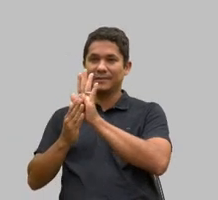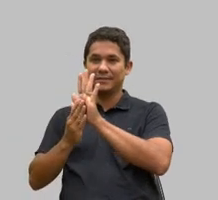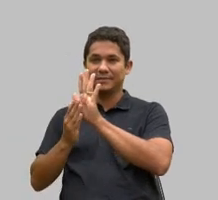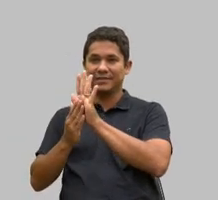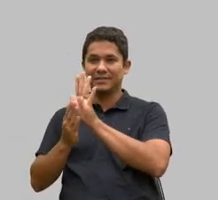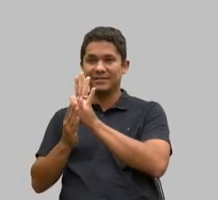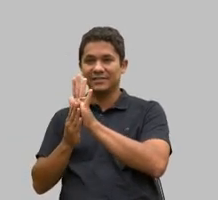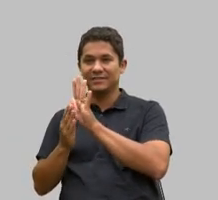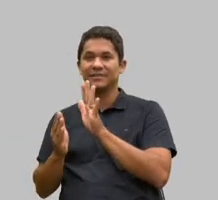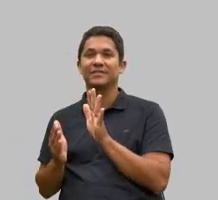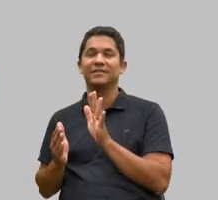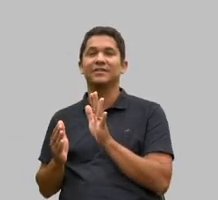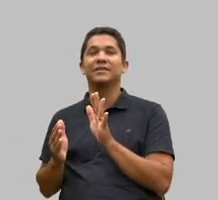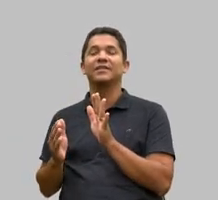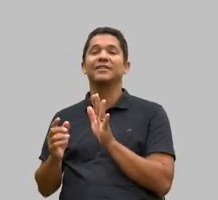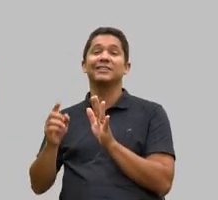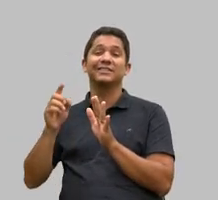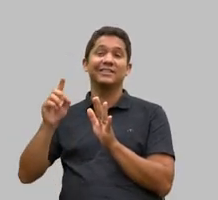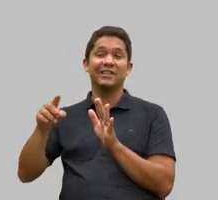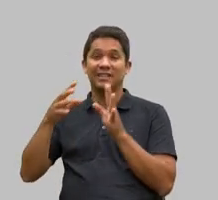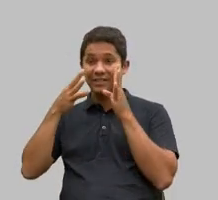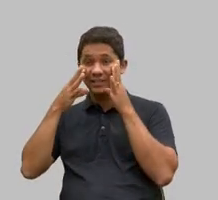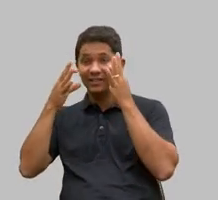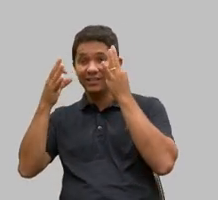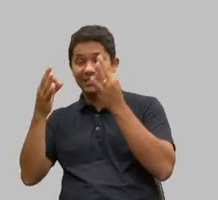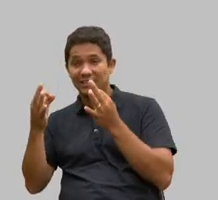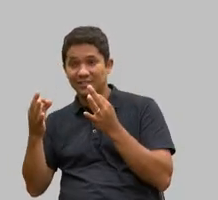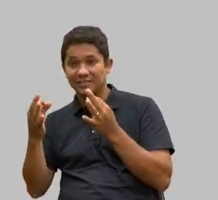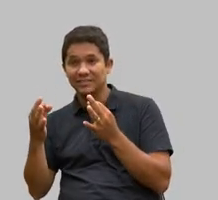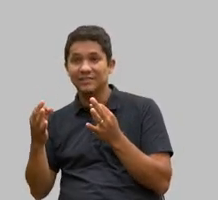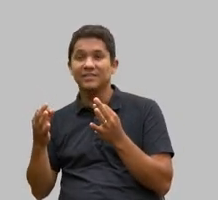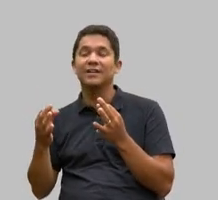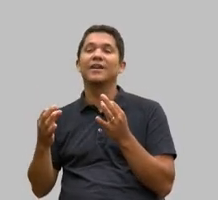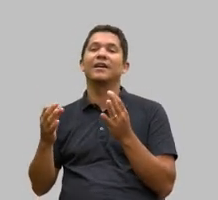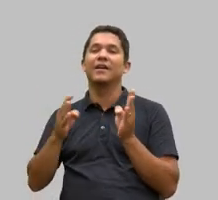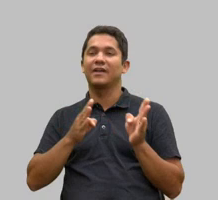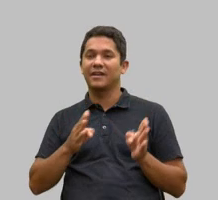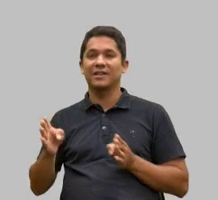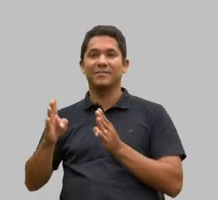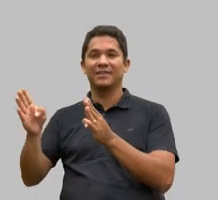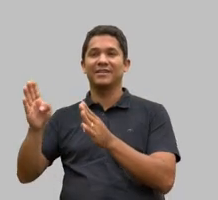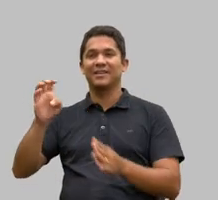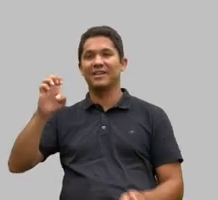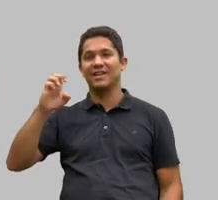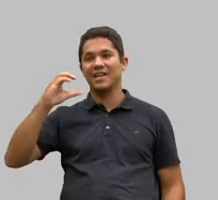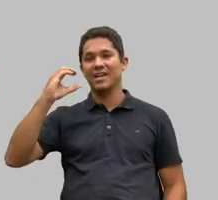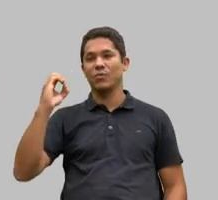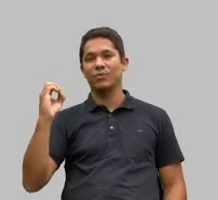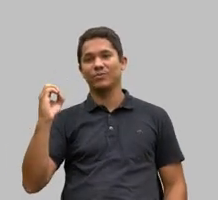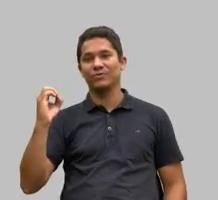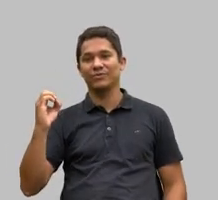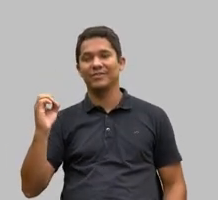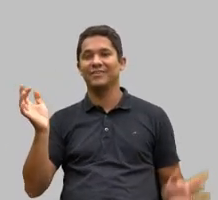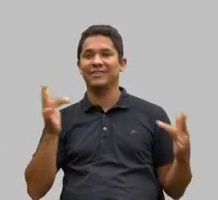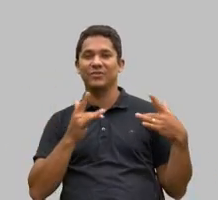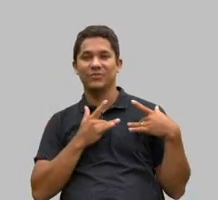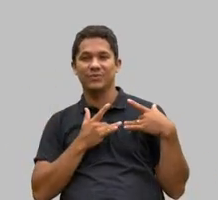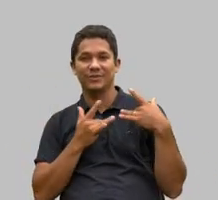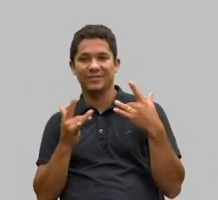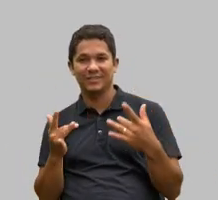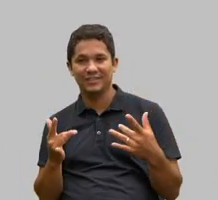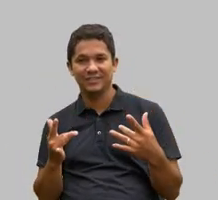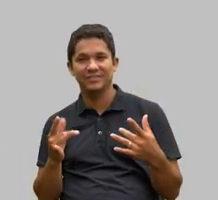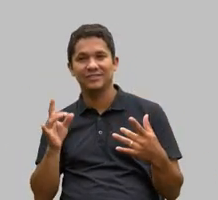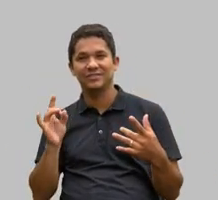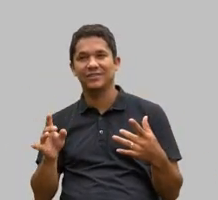de defender os próprios interesses, e caminharmos de verdade para a linha do eco, onde o voluntariado não é mais nem menos